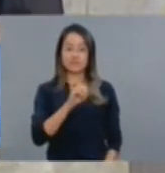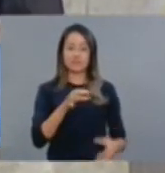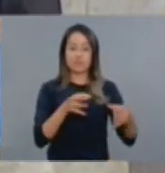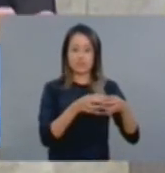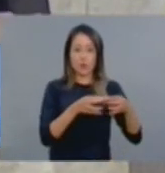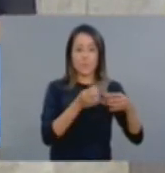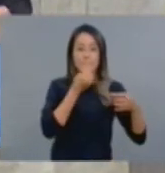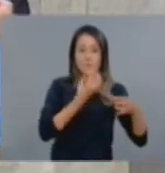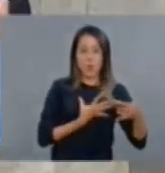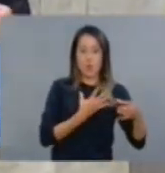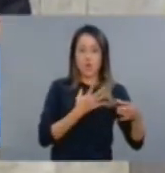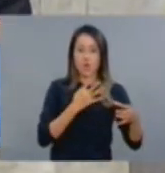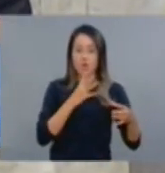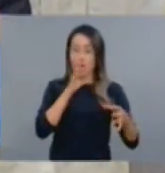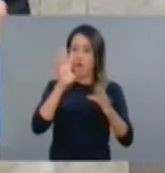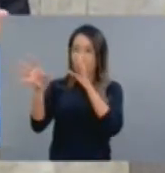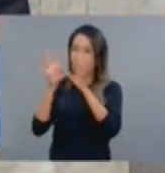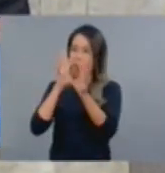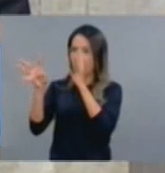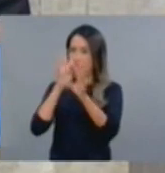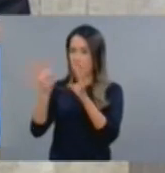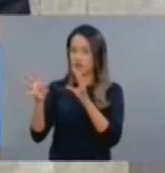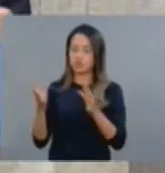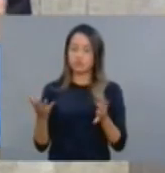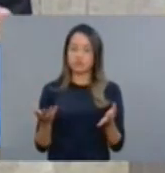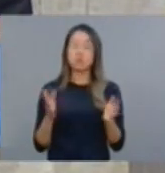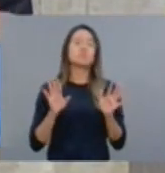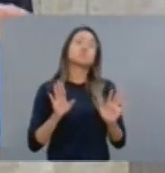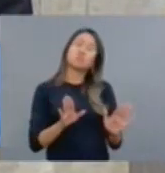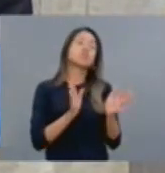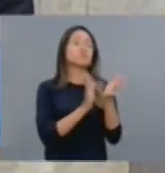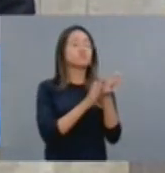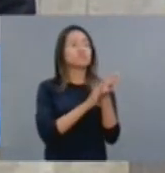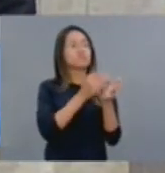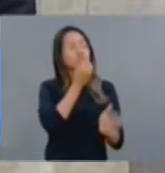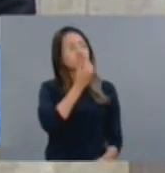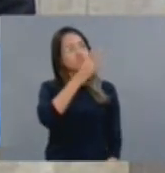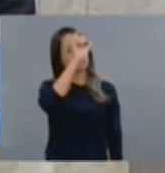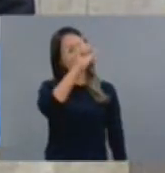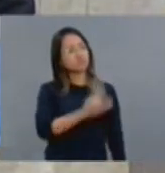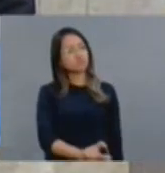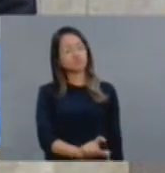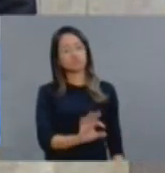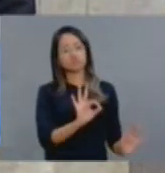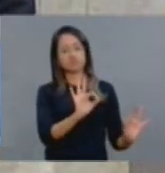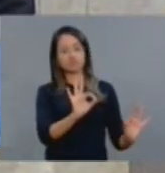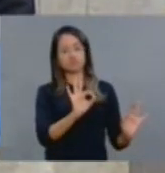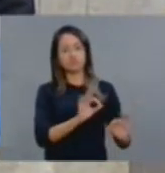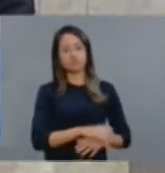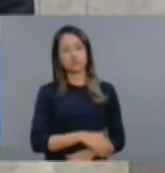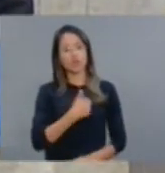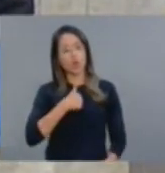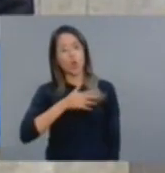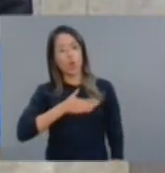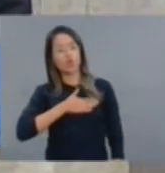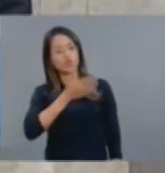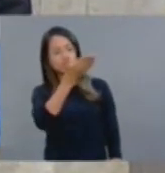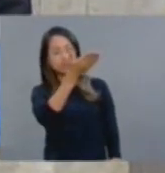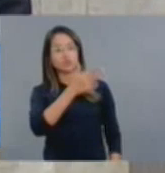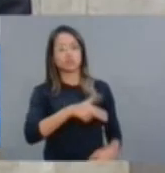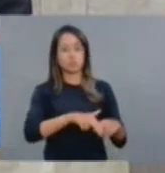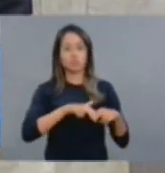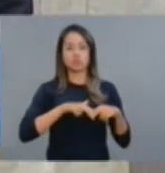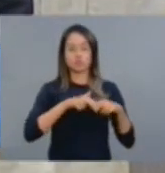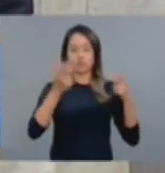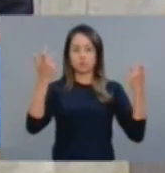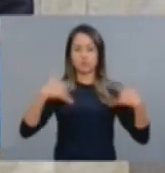agora. Mas faço minhas as palavras de todo e qualquer acompanhante que gosta de você. Por isso eu faço minhas.